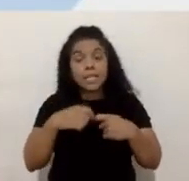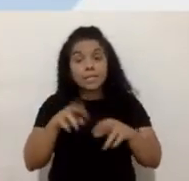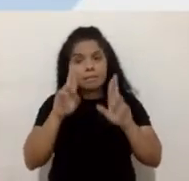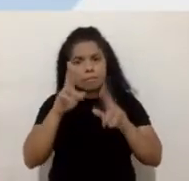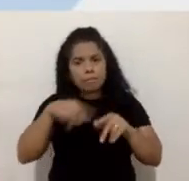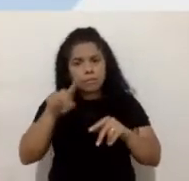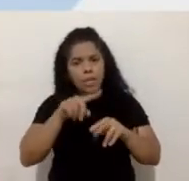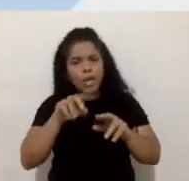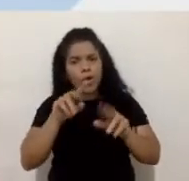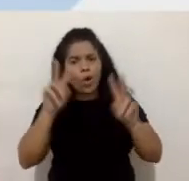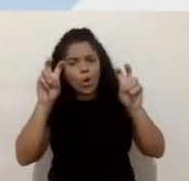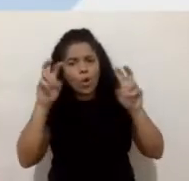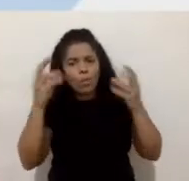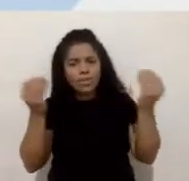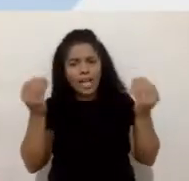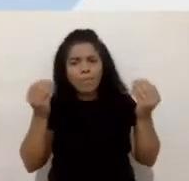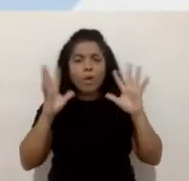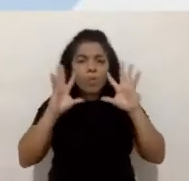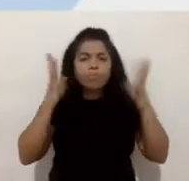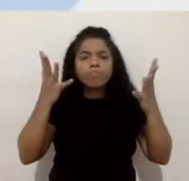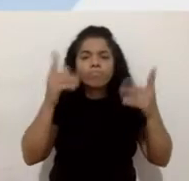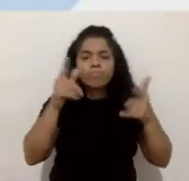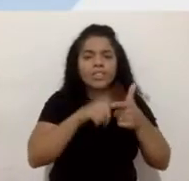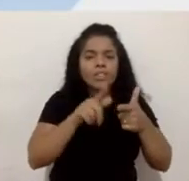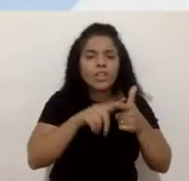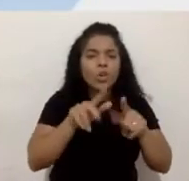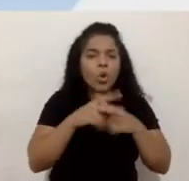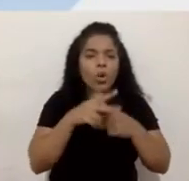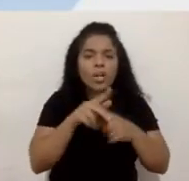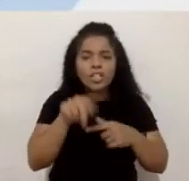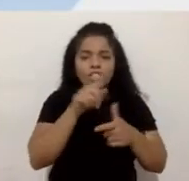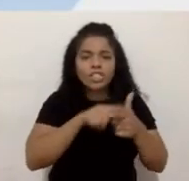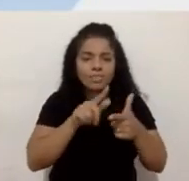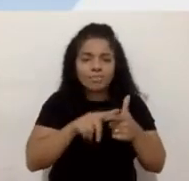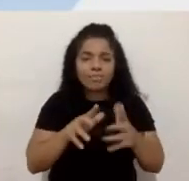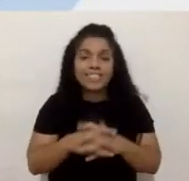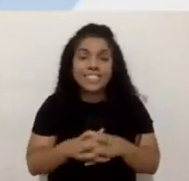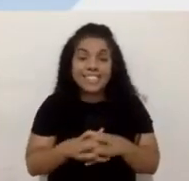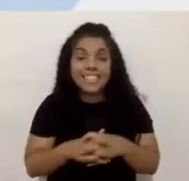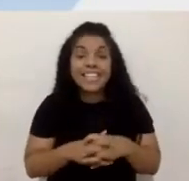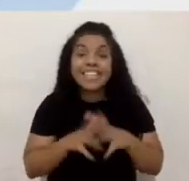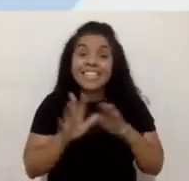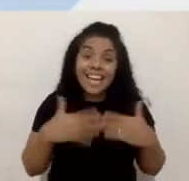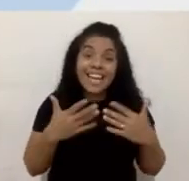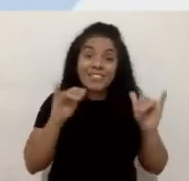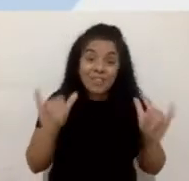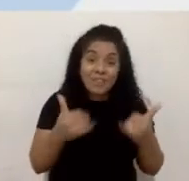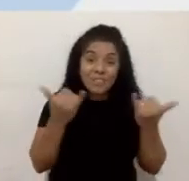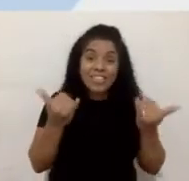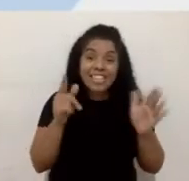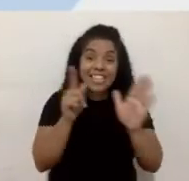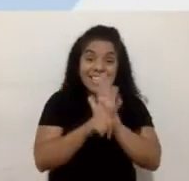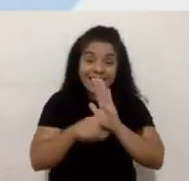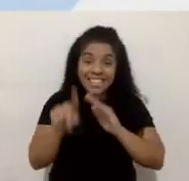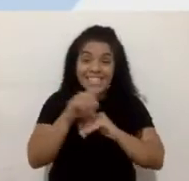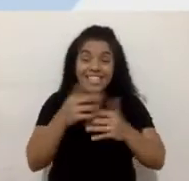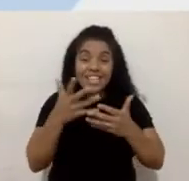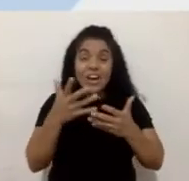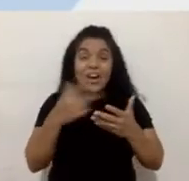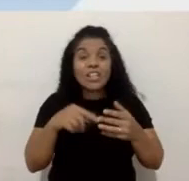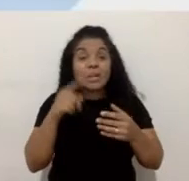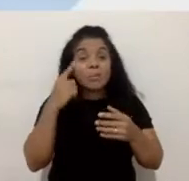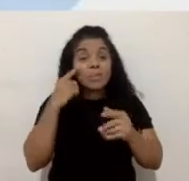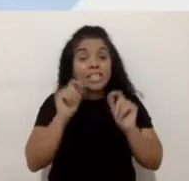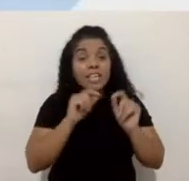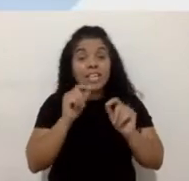a gente vai corrigir esses problemas? E aí, assim, eu vou aproveitar, né, essa pergunta para agora trazer, finalmente, um